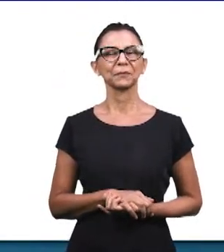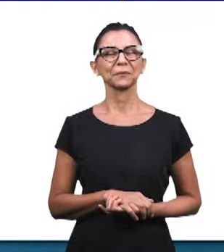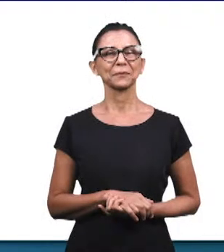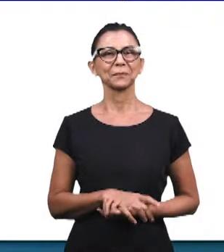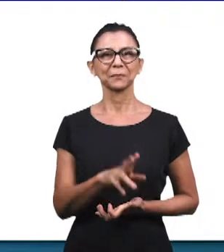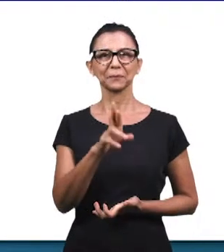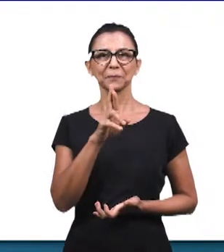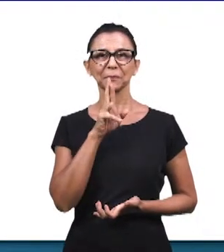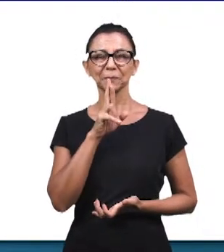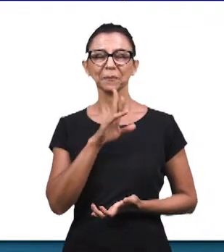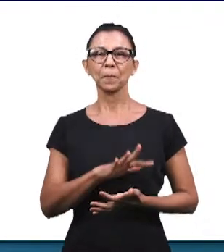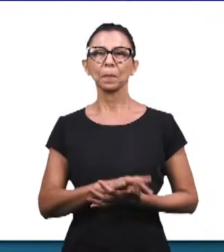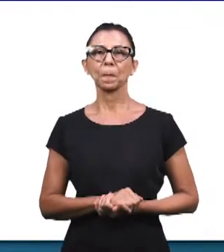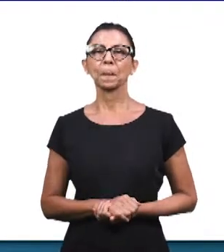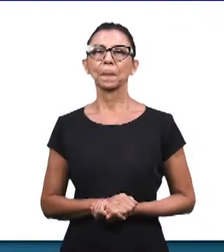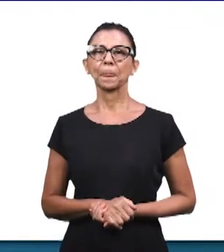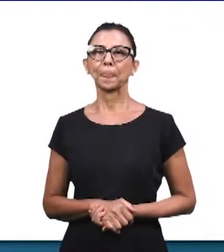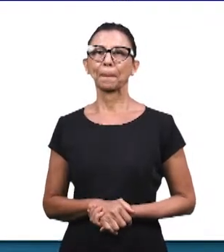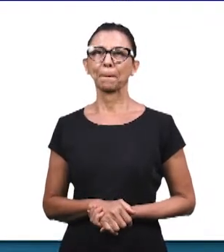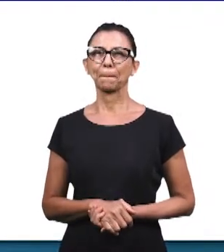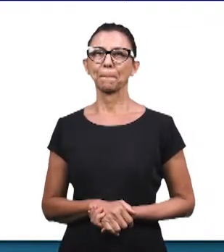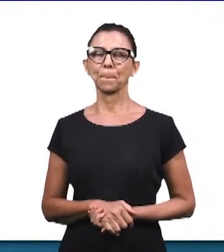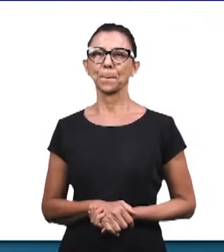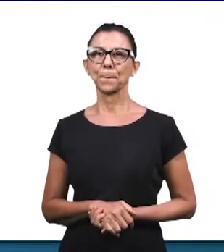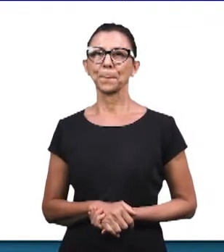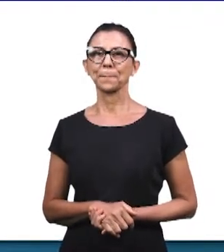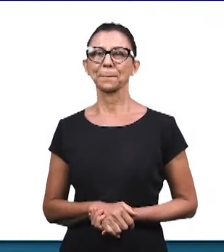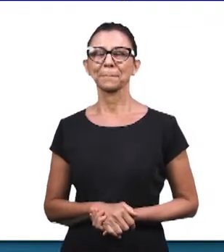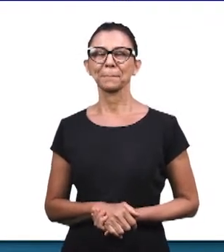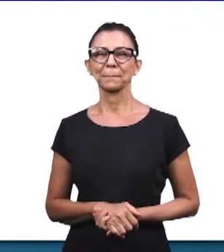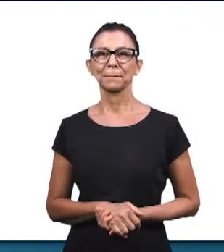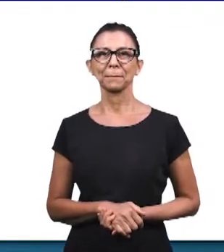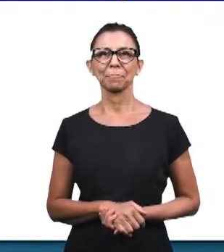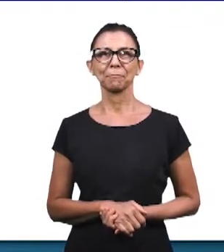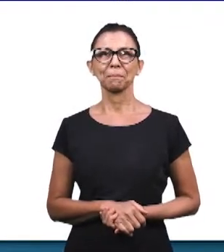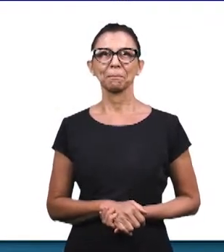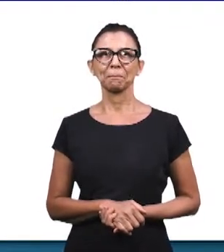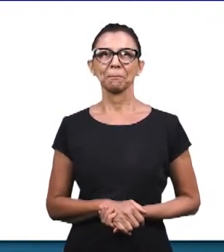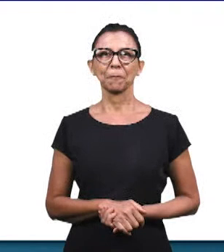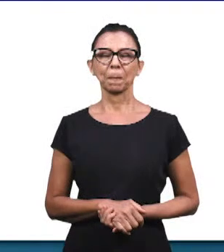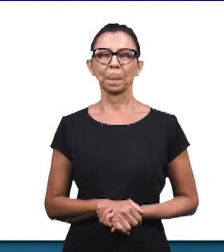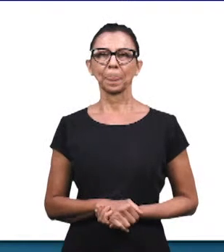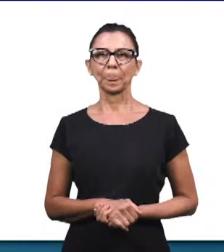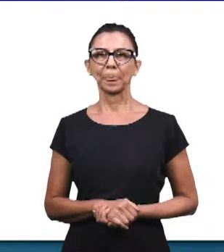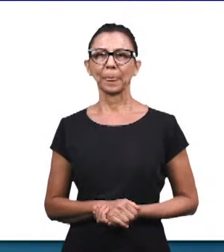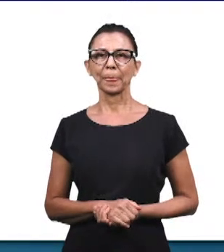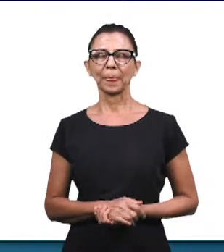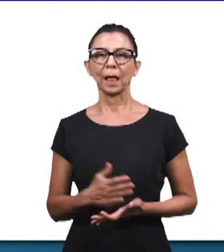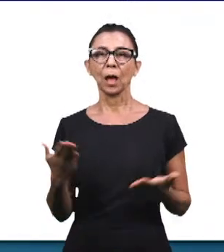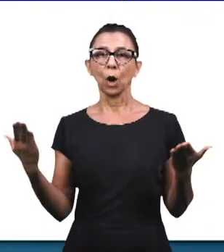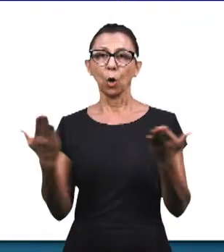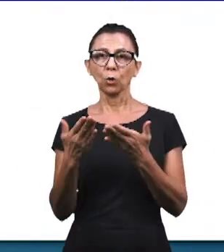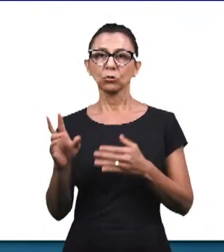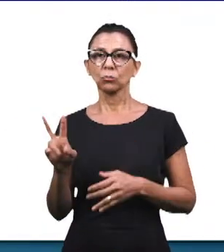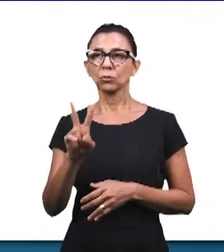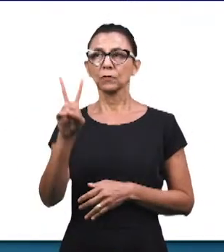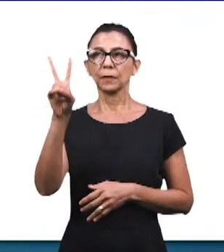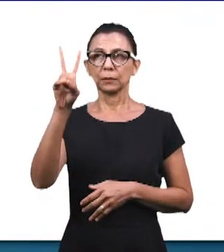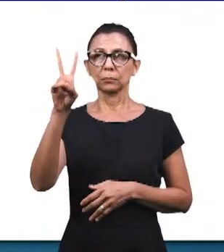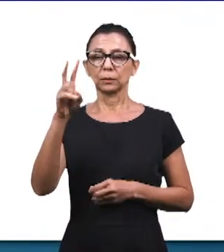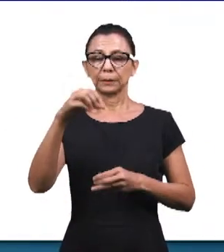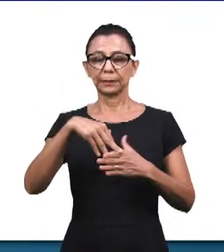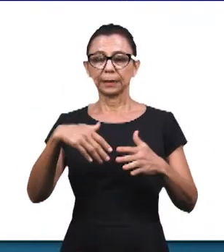assim, aplicamos o nosso tempo, em nosso tempo, os valores que estavam na arca,